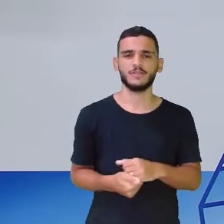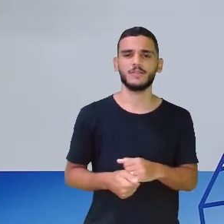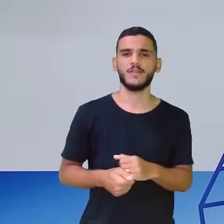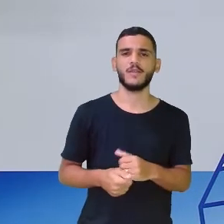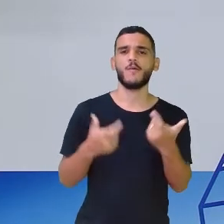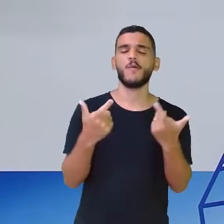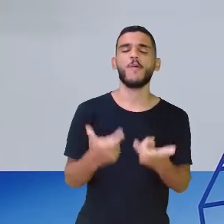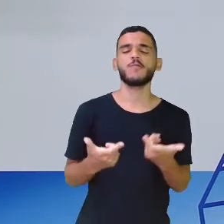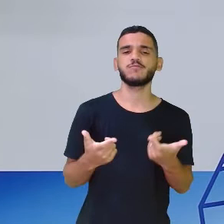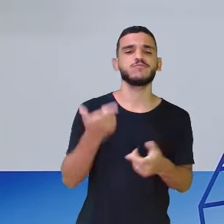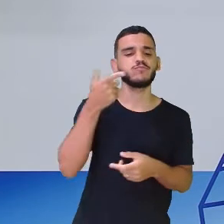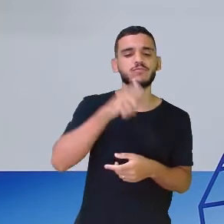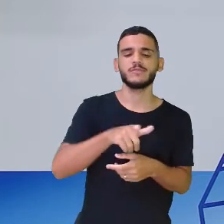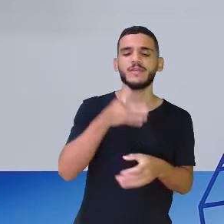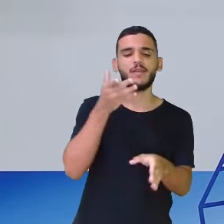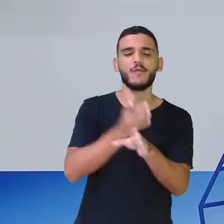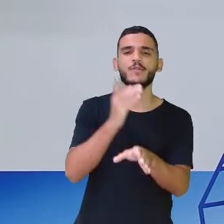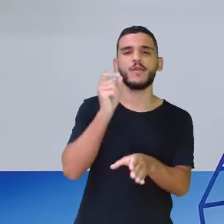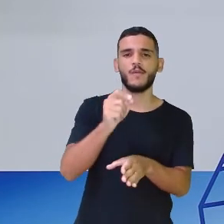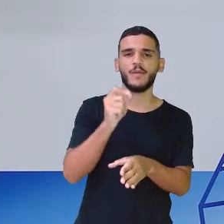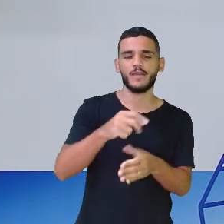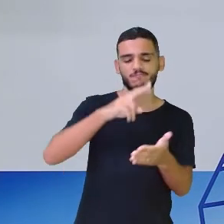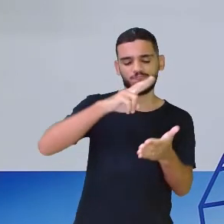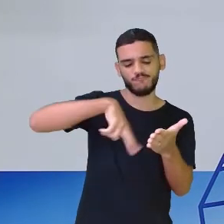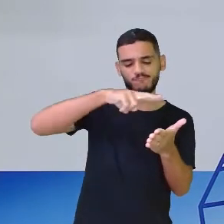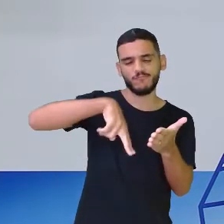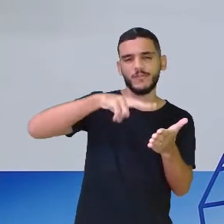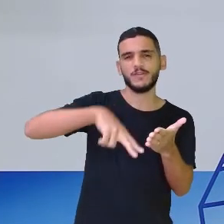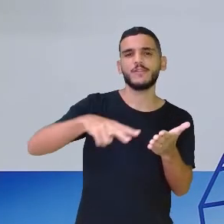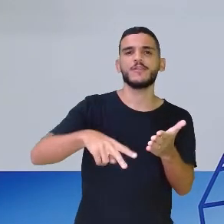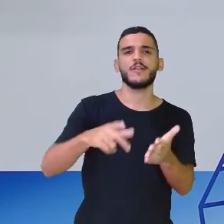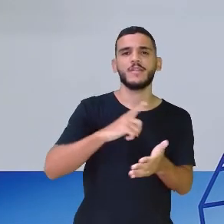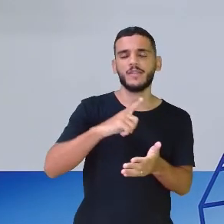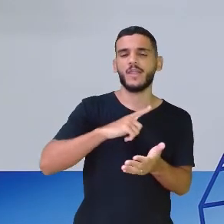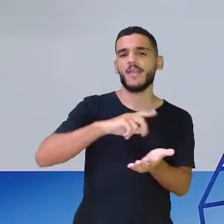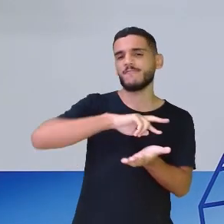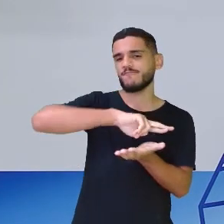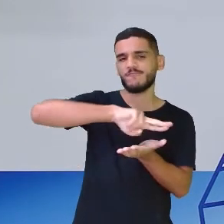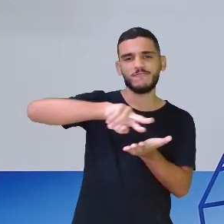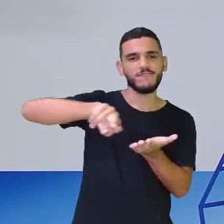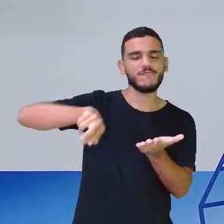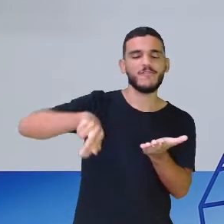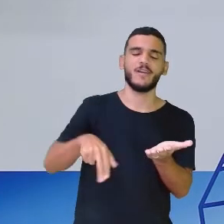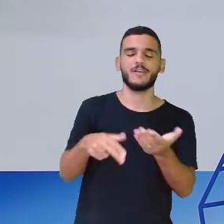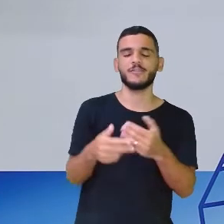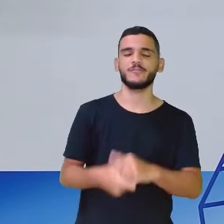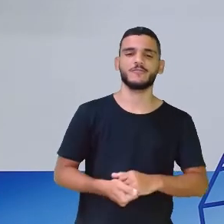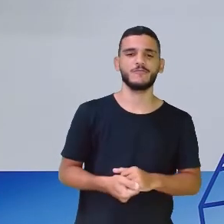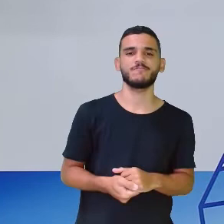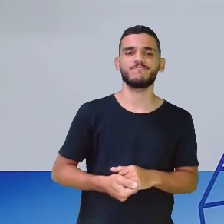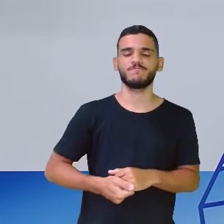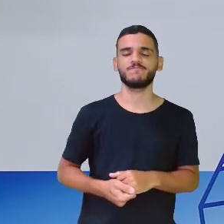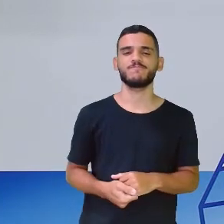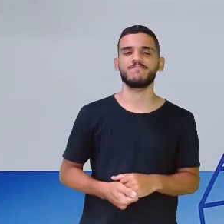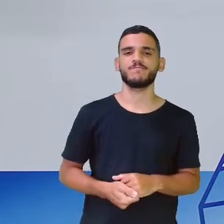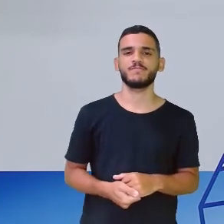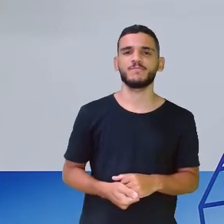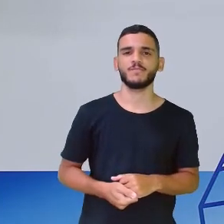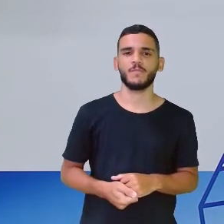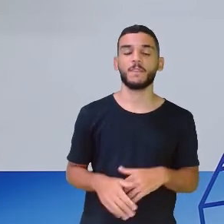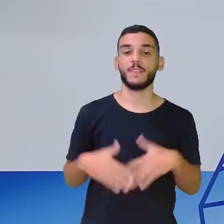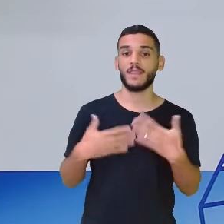eu posso encontrar a leitura. Ela está presente em tudo no nosso dia a dia.